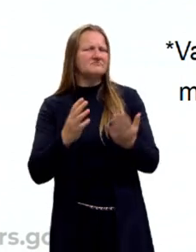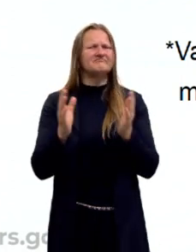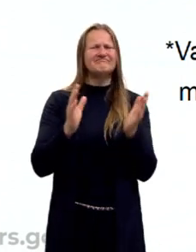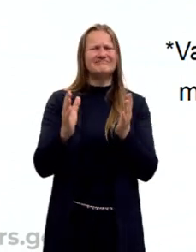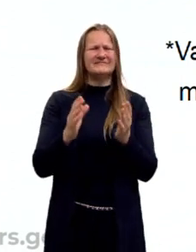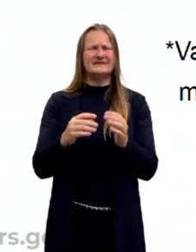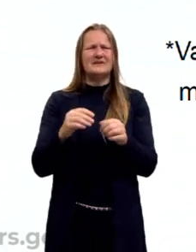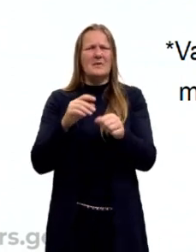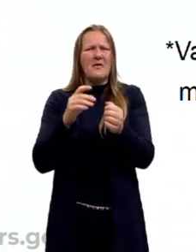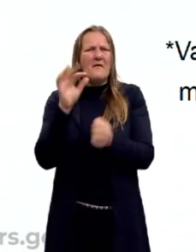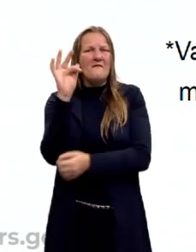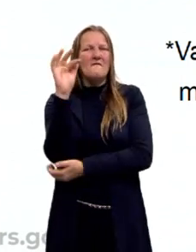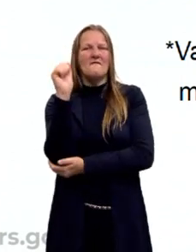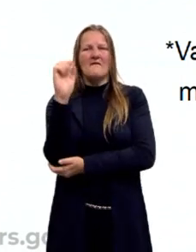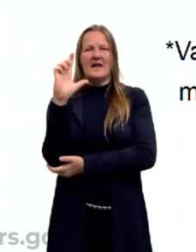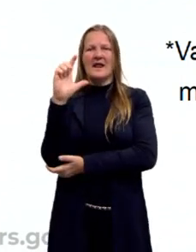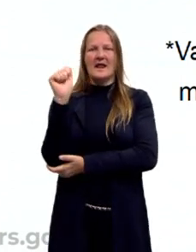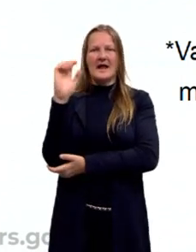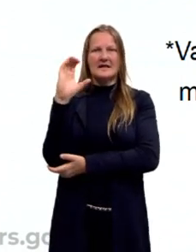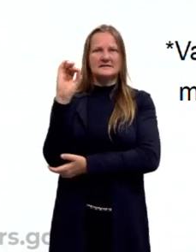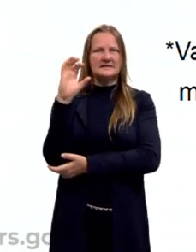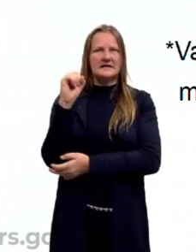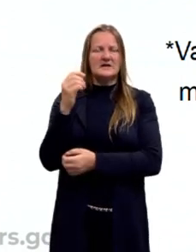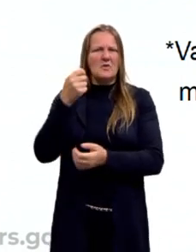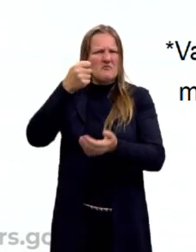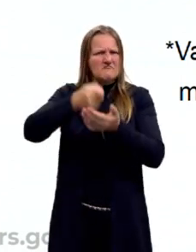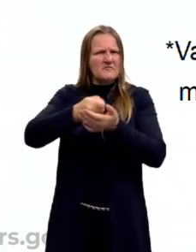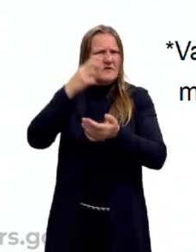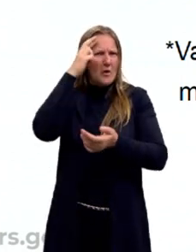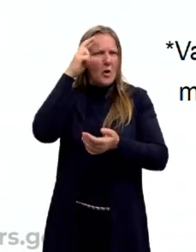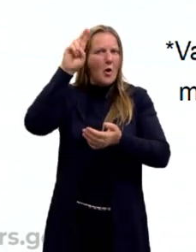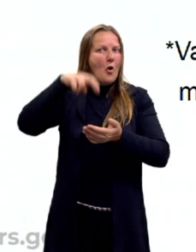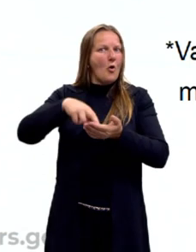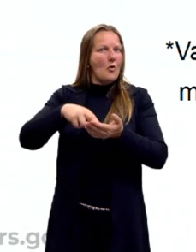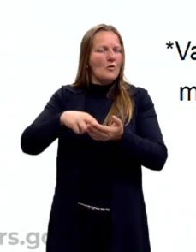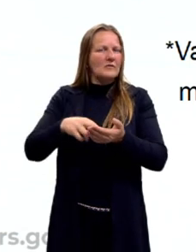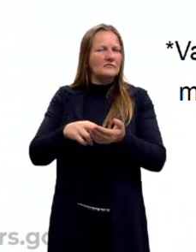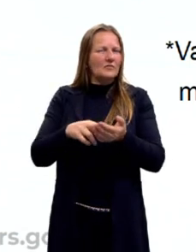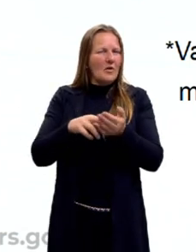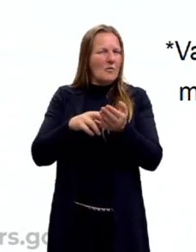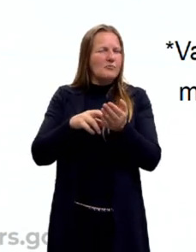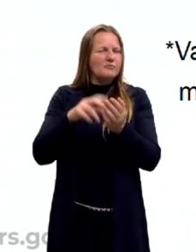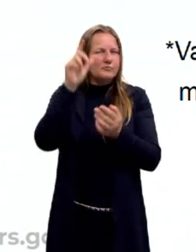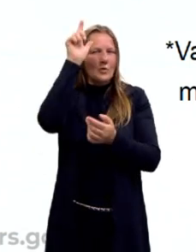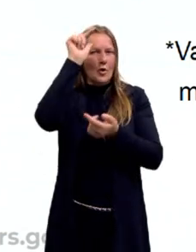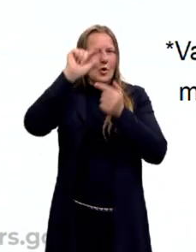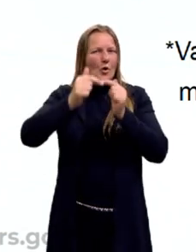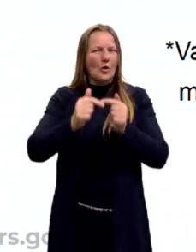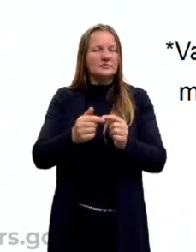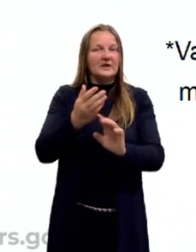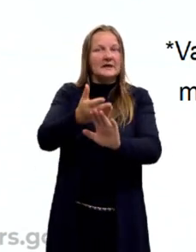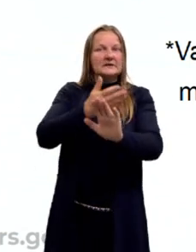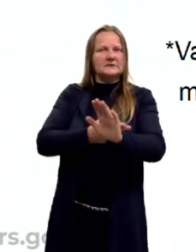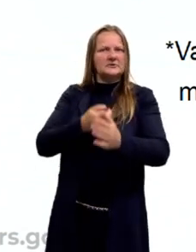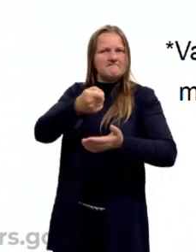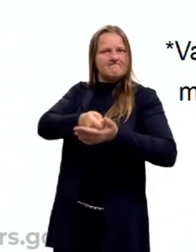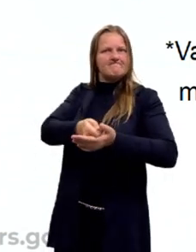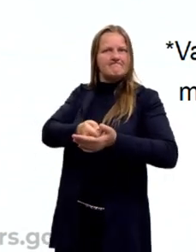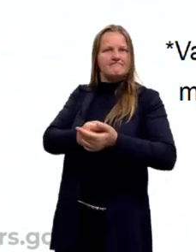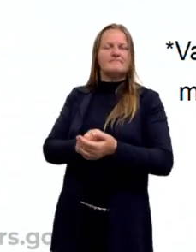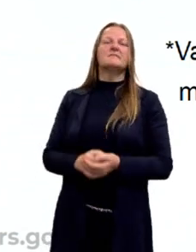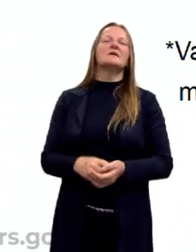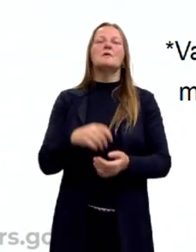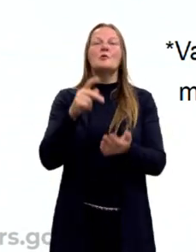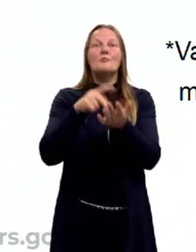a falácia, ela já impõe raciocínios, mesmo antes de serem raciocinados. Então, ela já